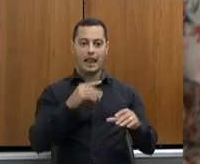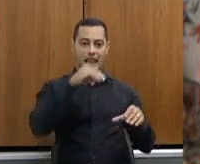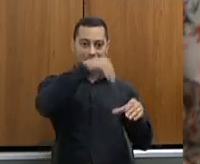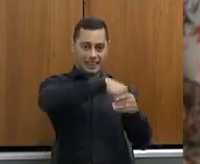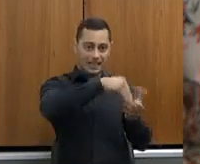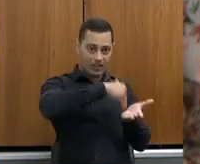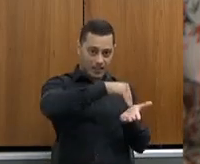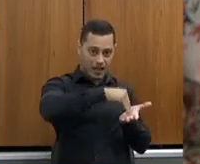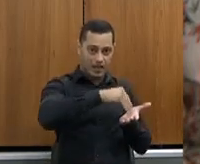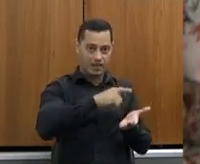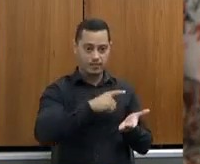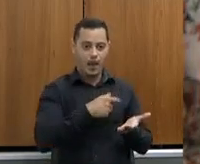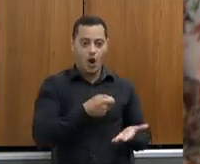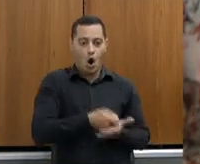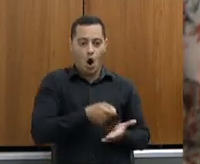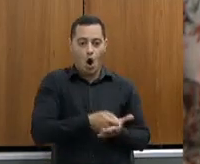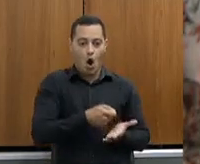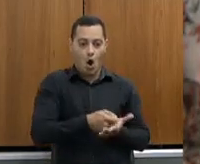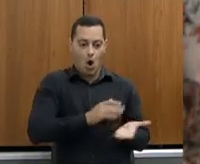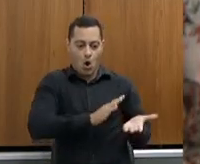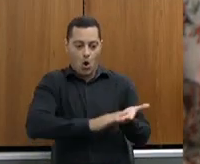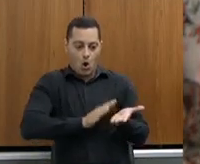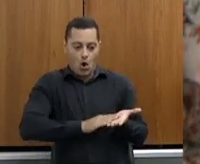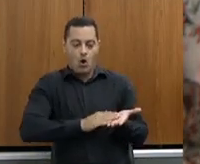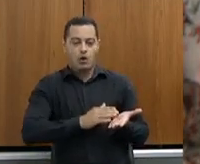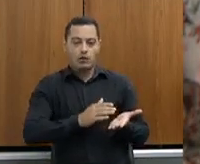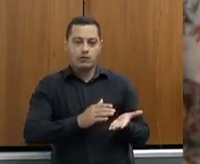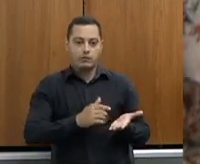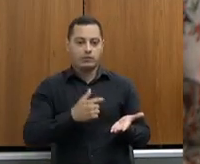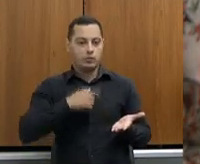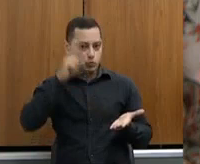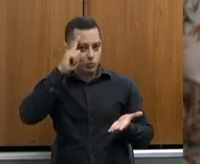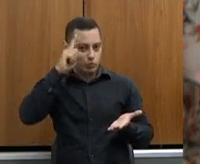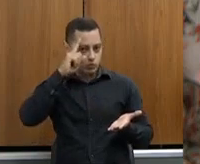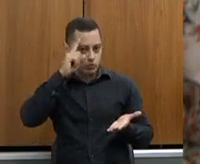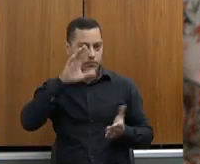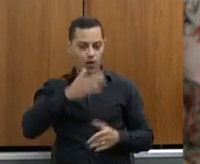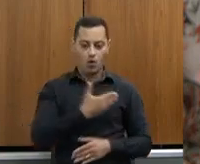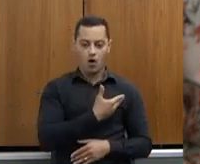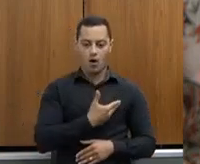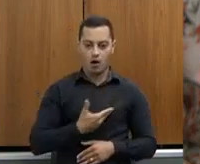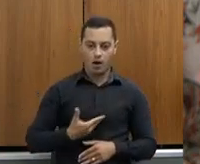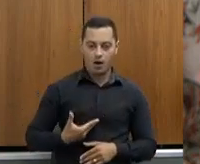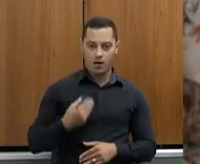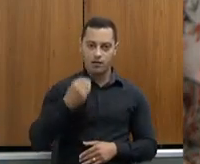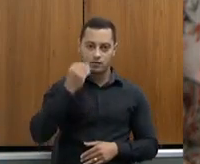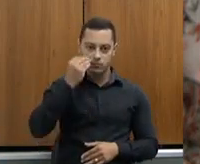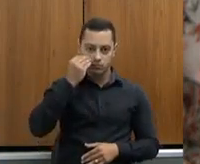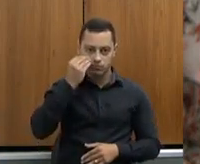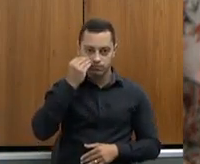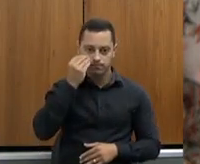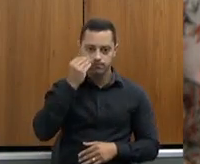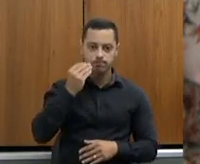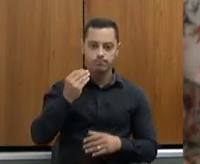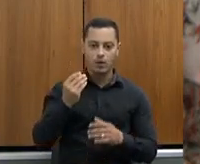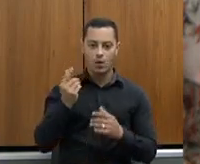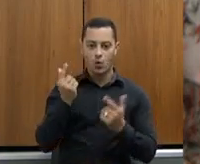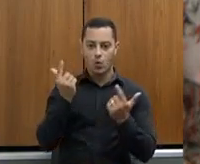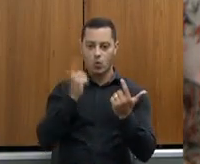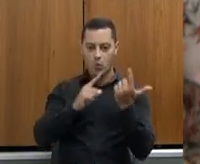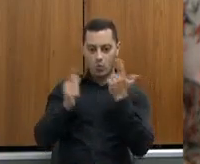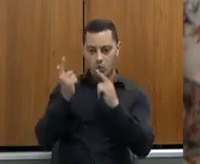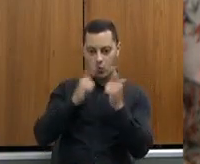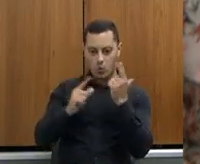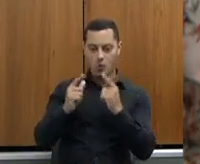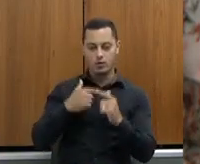Secretaria, isso aí é o dia a dia. Mas o governo tem procurado fazer o que está ao seu alcance e eu acredito que